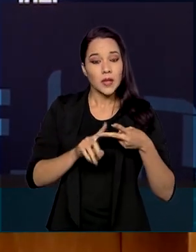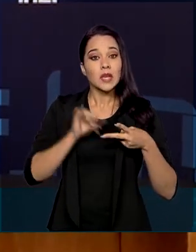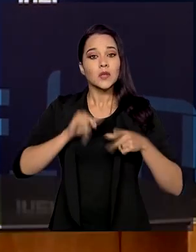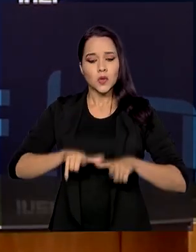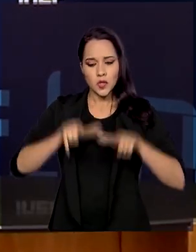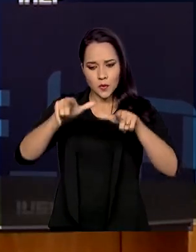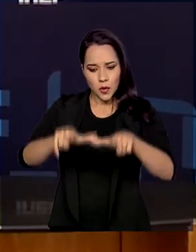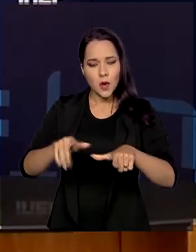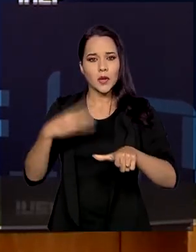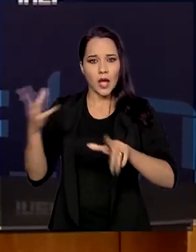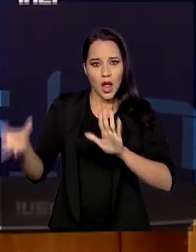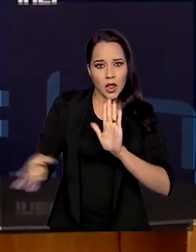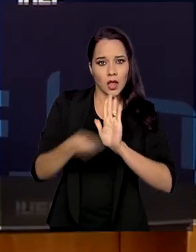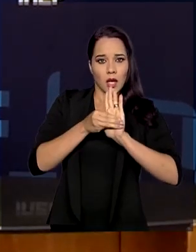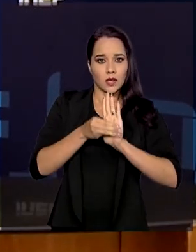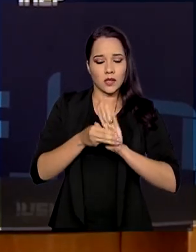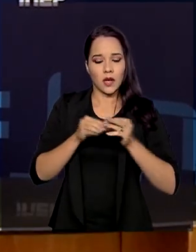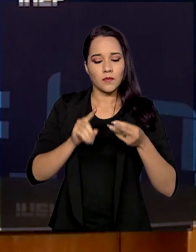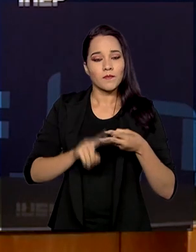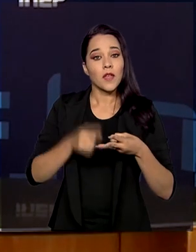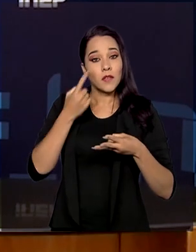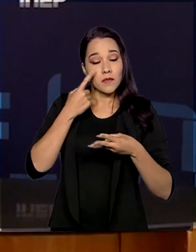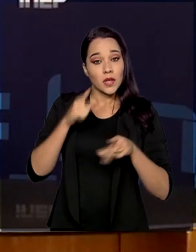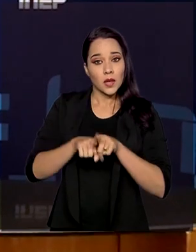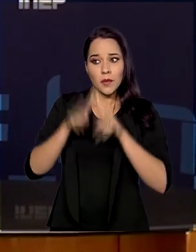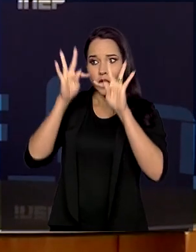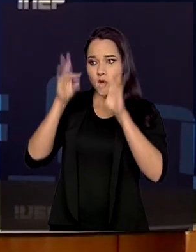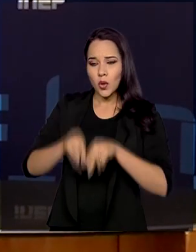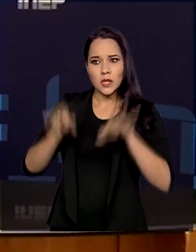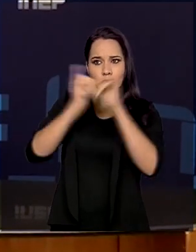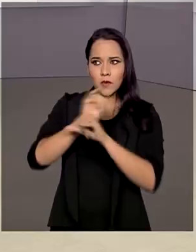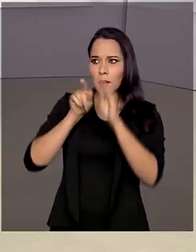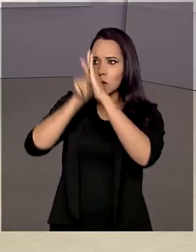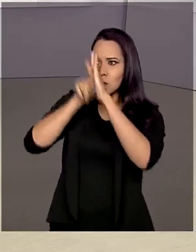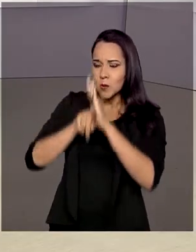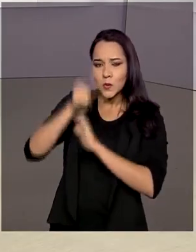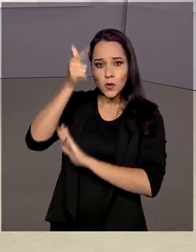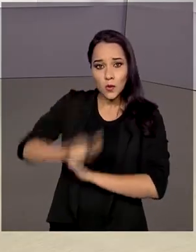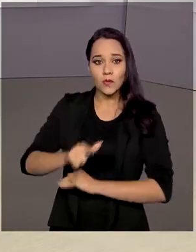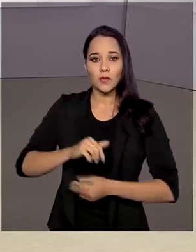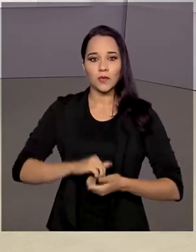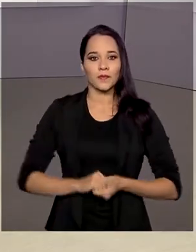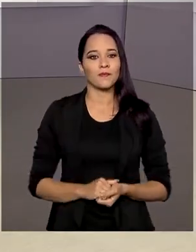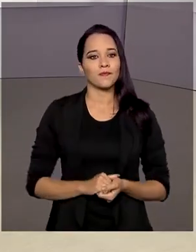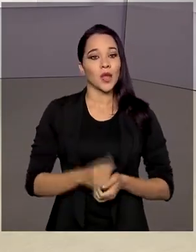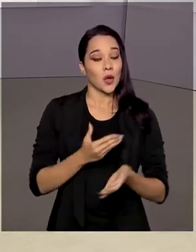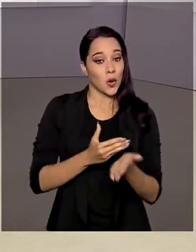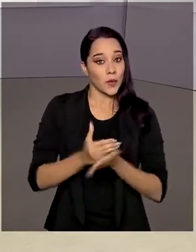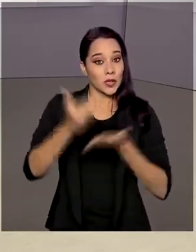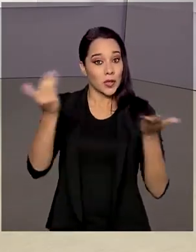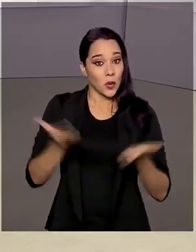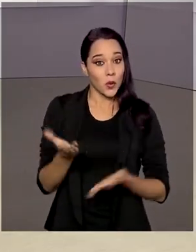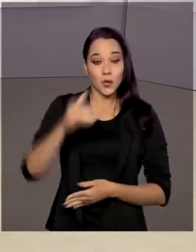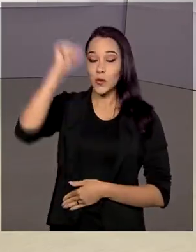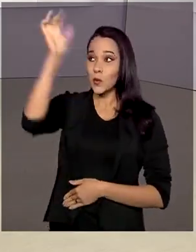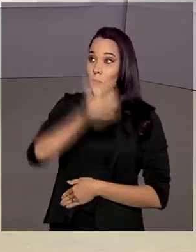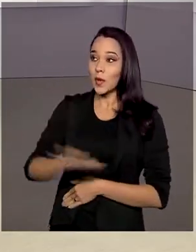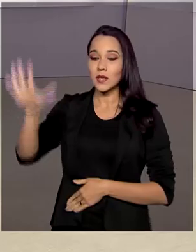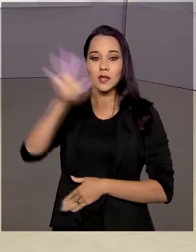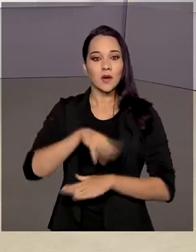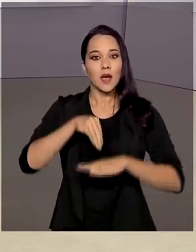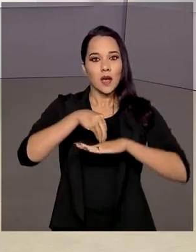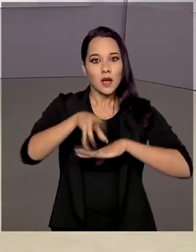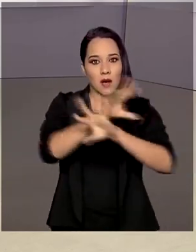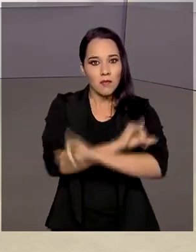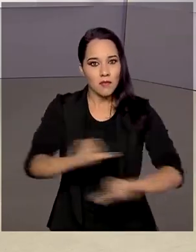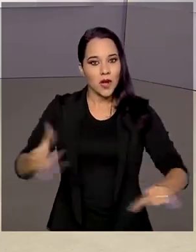diploma está anexado. Confira novamente todas as informações. Começou hoje em todo o país a campanha